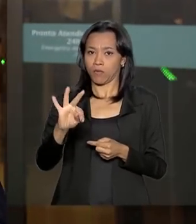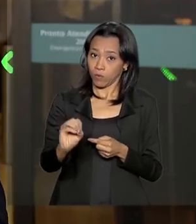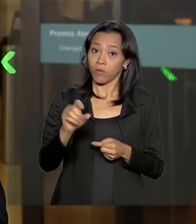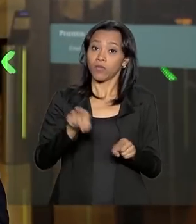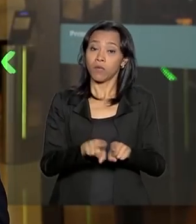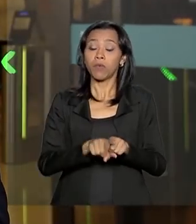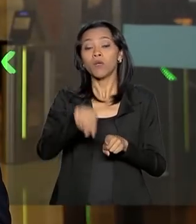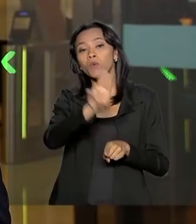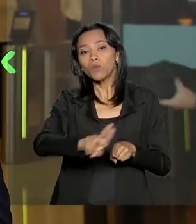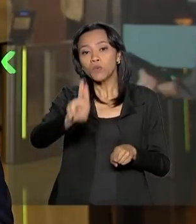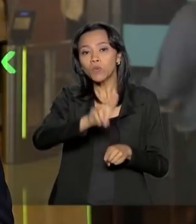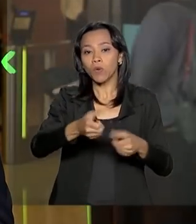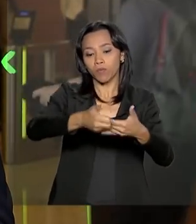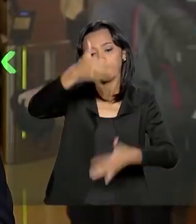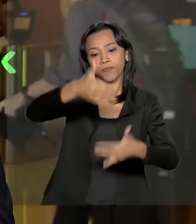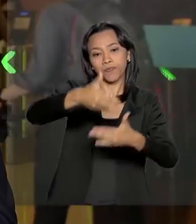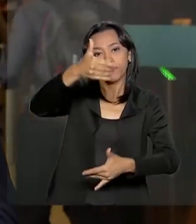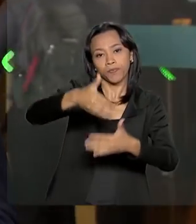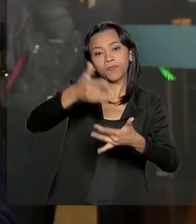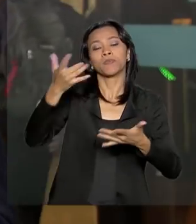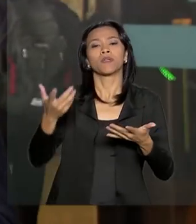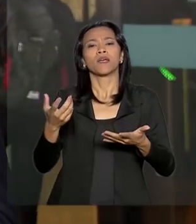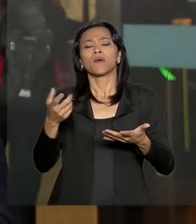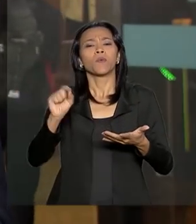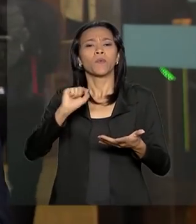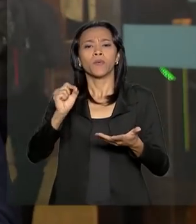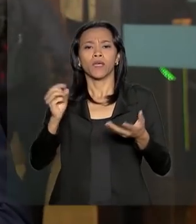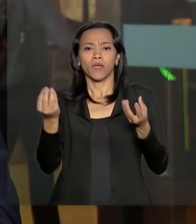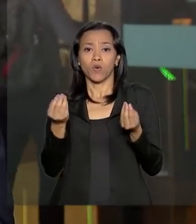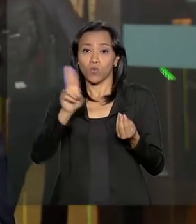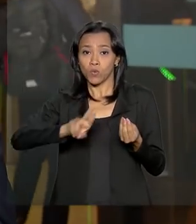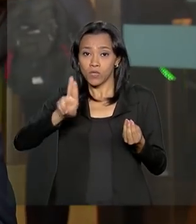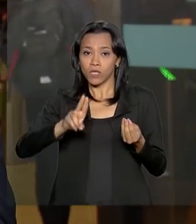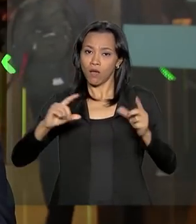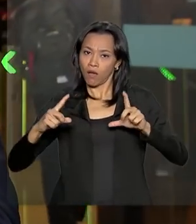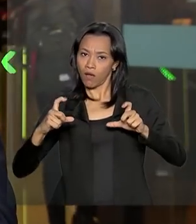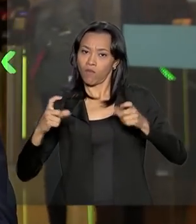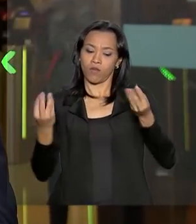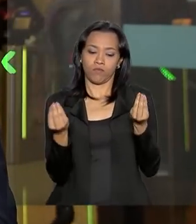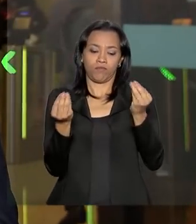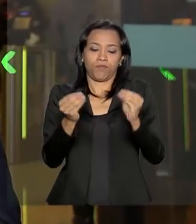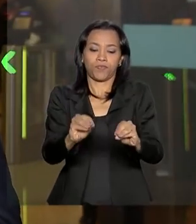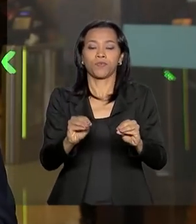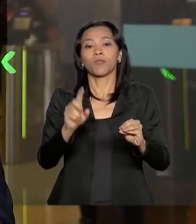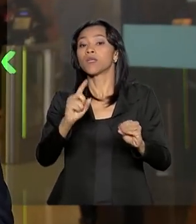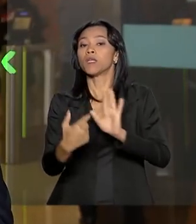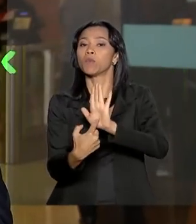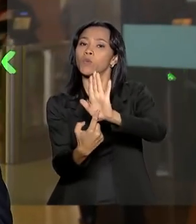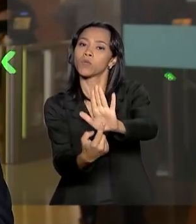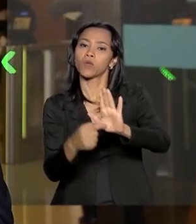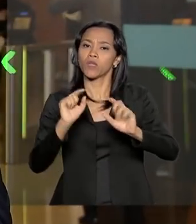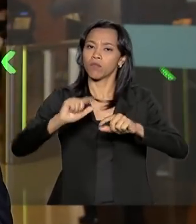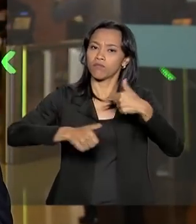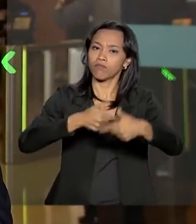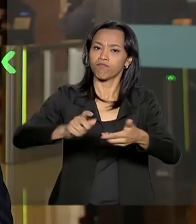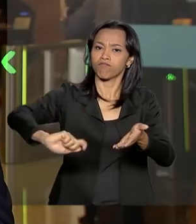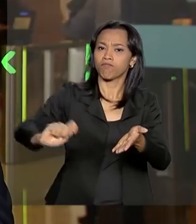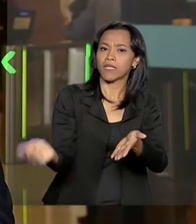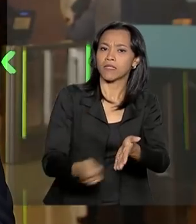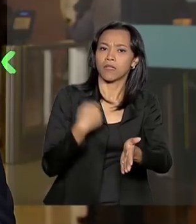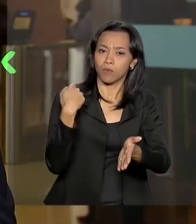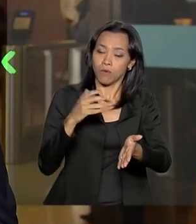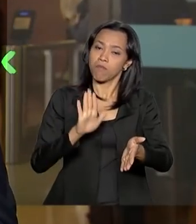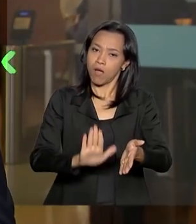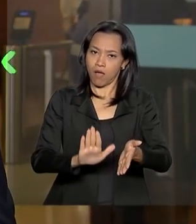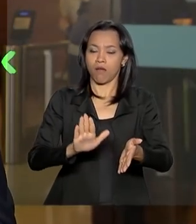para divulgar imagens de um despacho que ele realizou na noite de ontem, apenas atos administrativos, mas ele